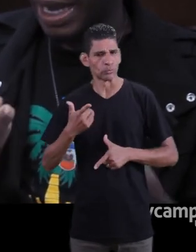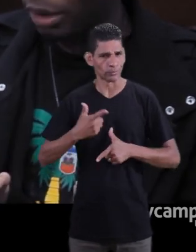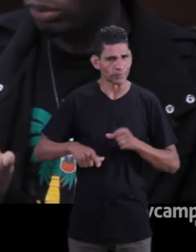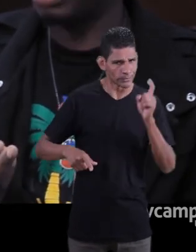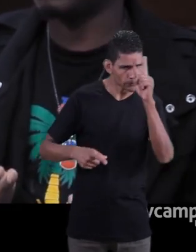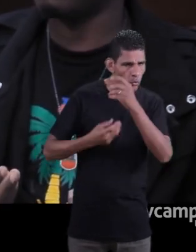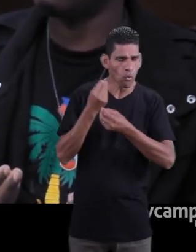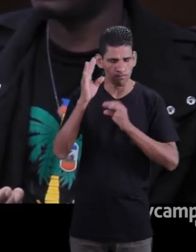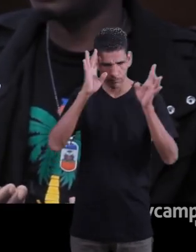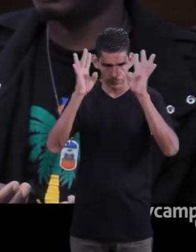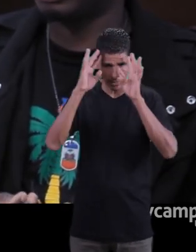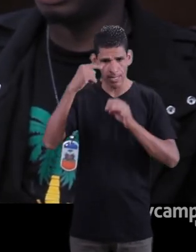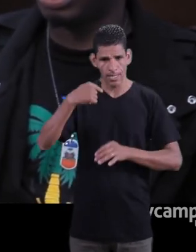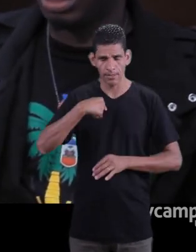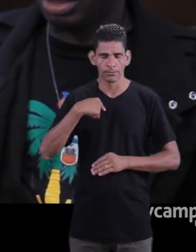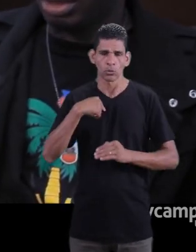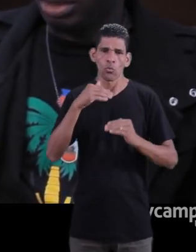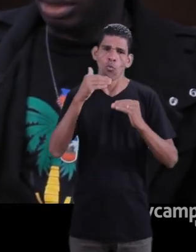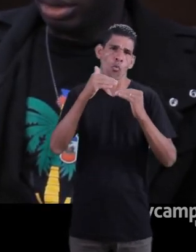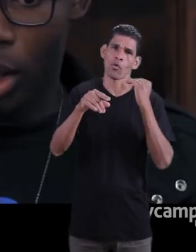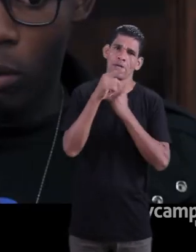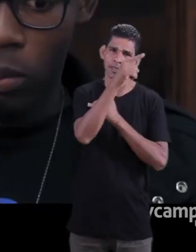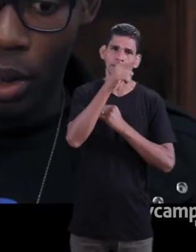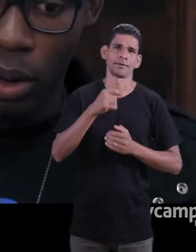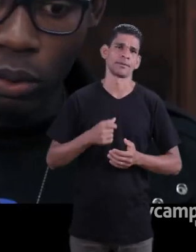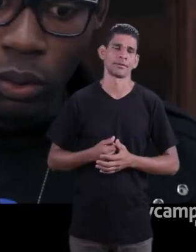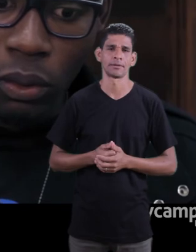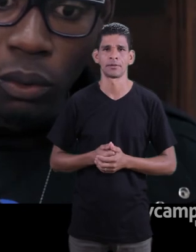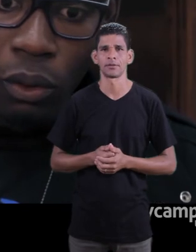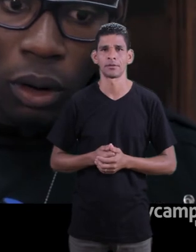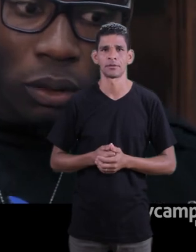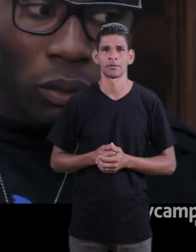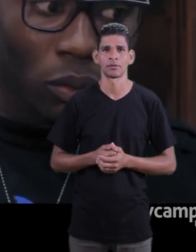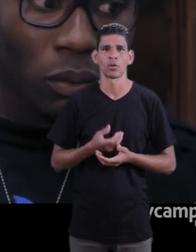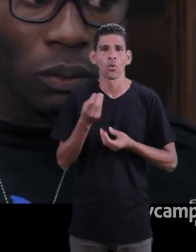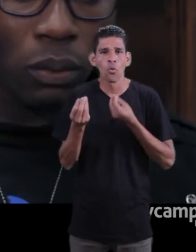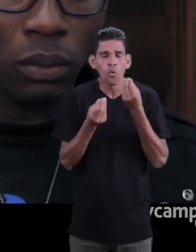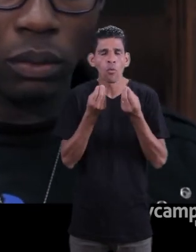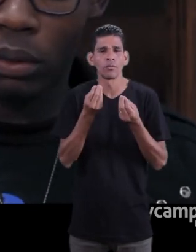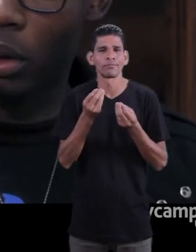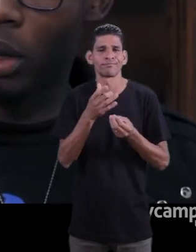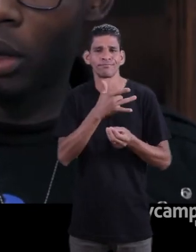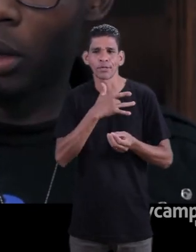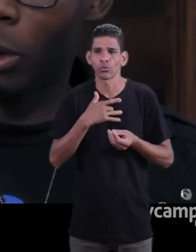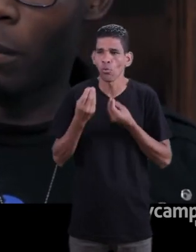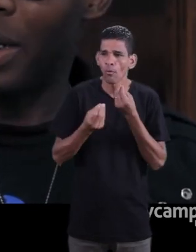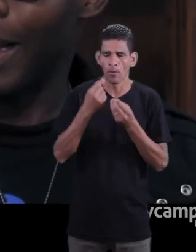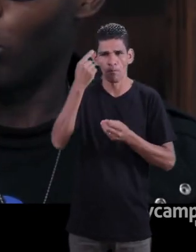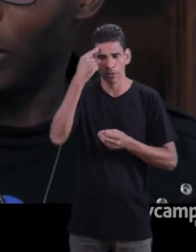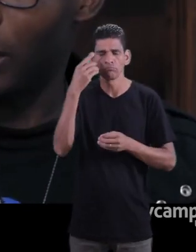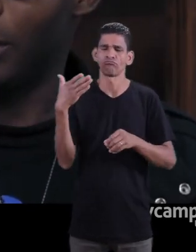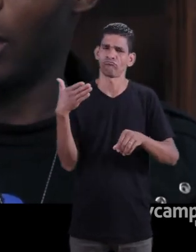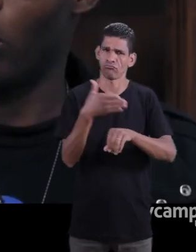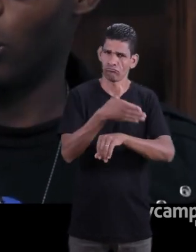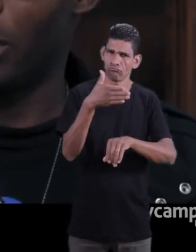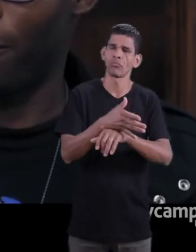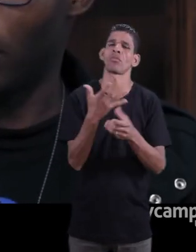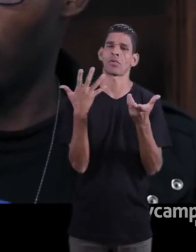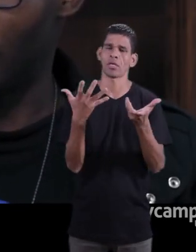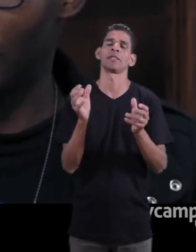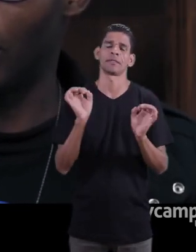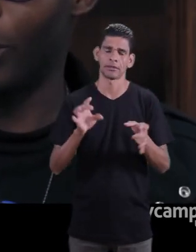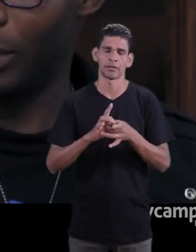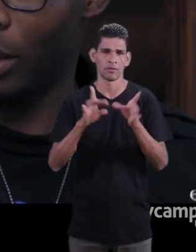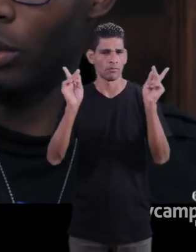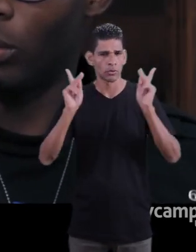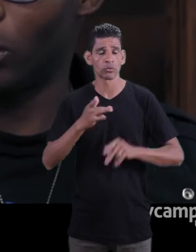mercado de saúde. Então, eu não concordo com mercadoria de saúde. Eu